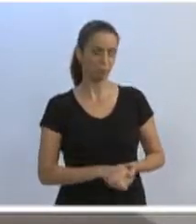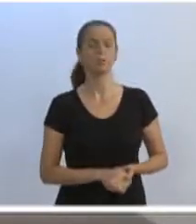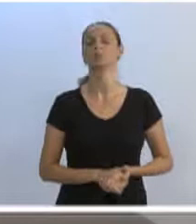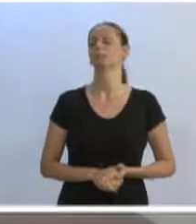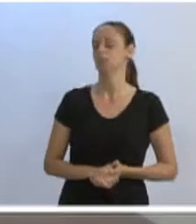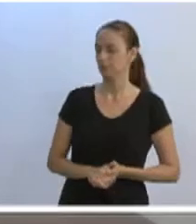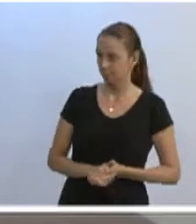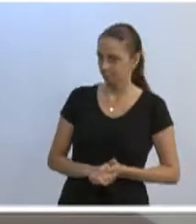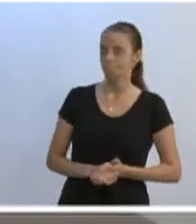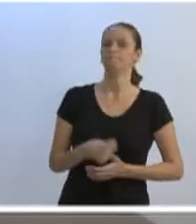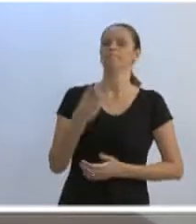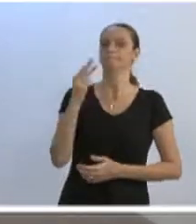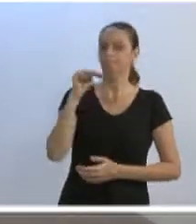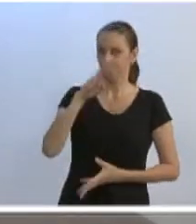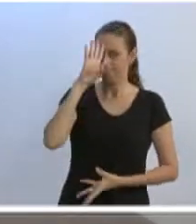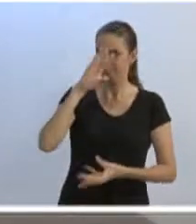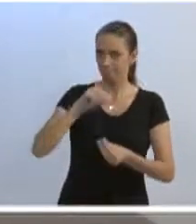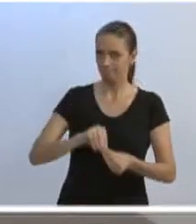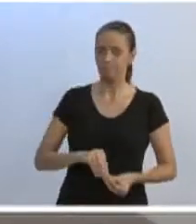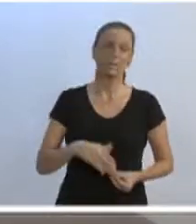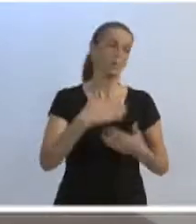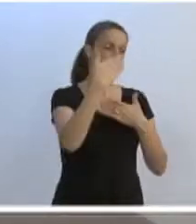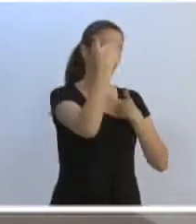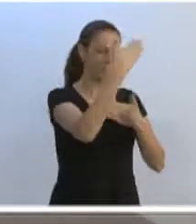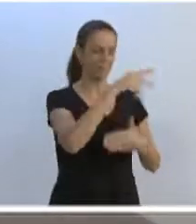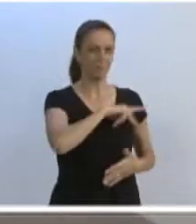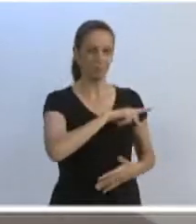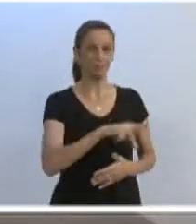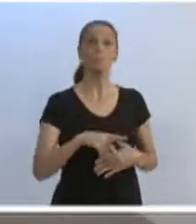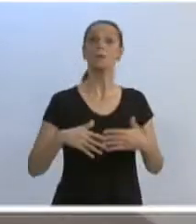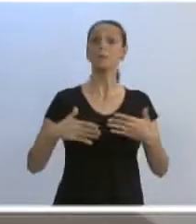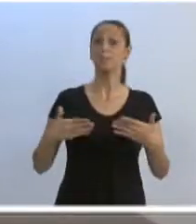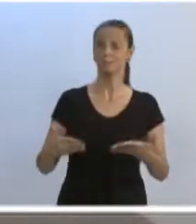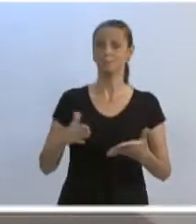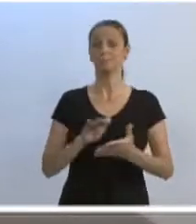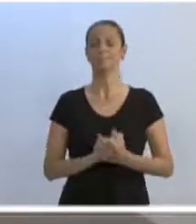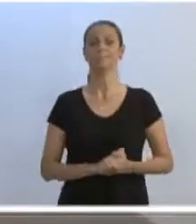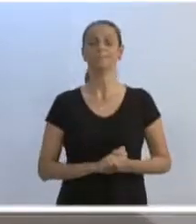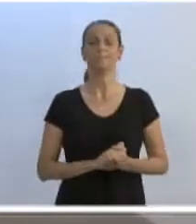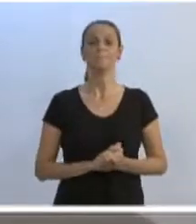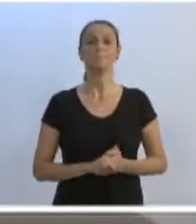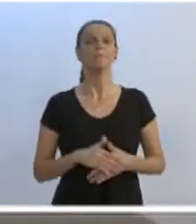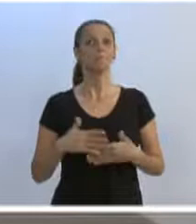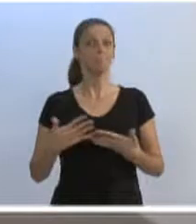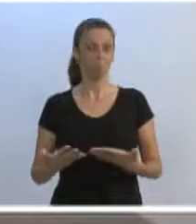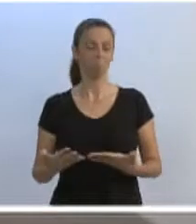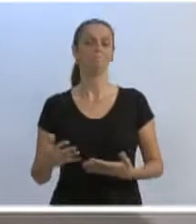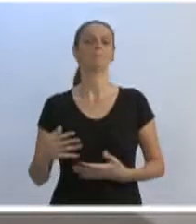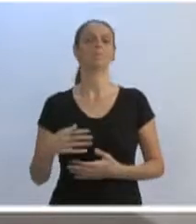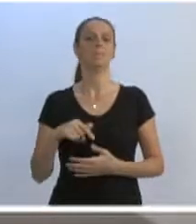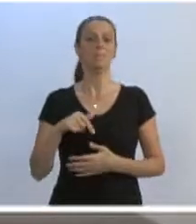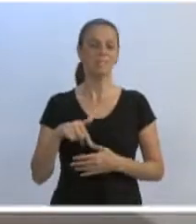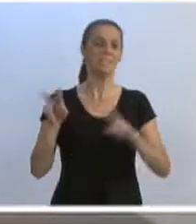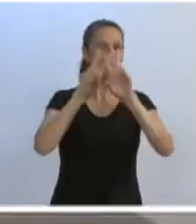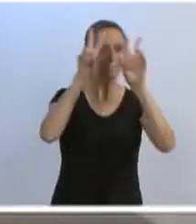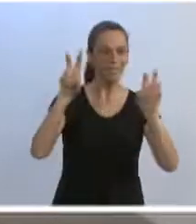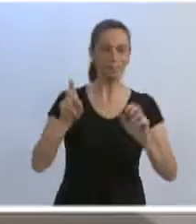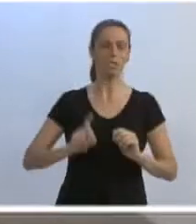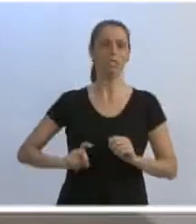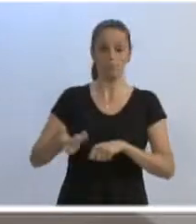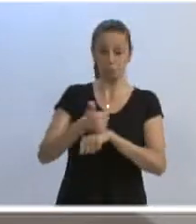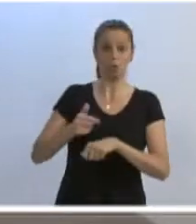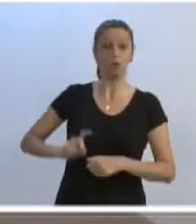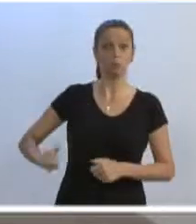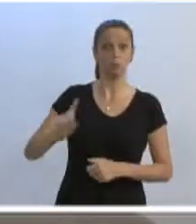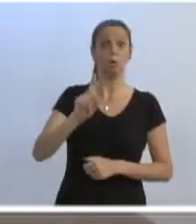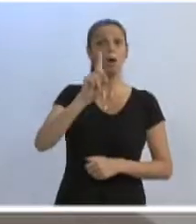Mais três minutos, a Vossa Excelência. Muito obrigado, presidente. Bem, inclusive, a gente está trazendo essa questão aqui da grafitagem como política